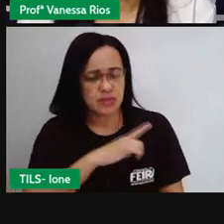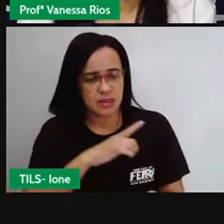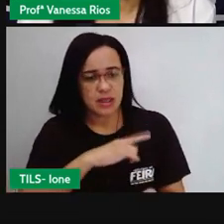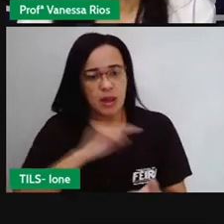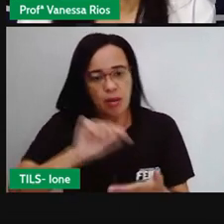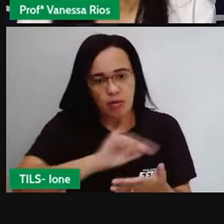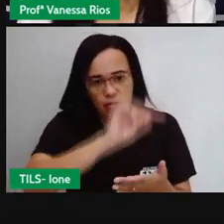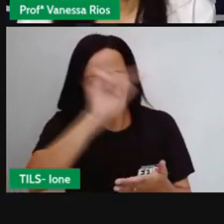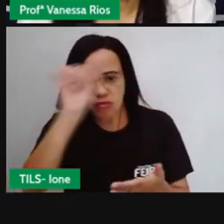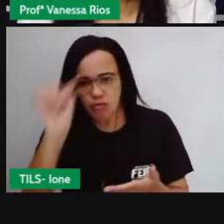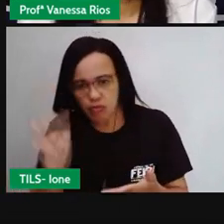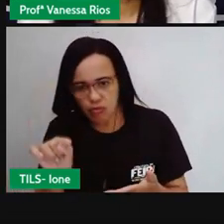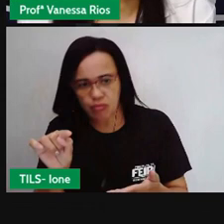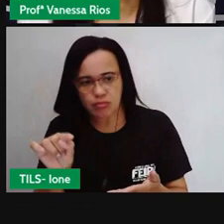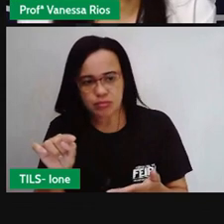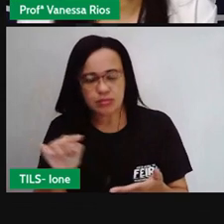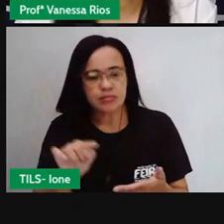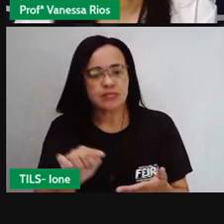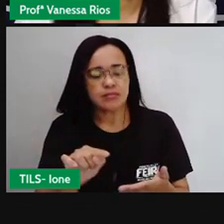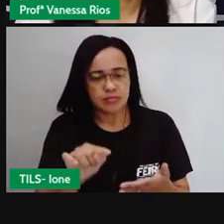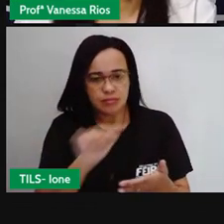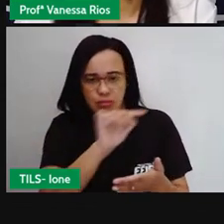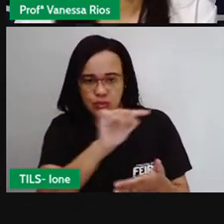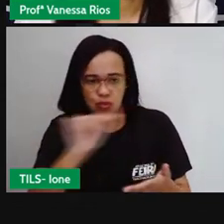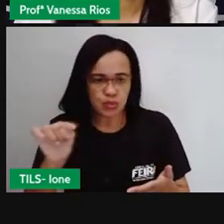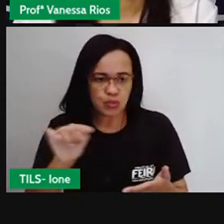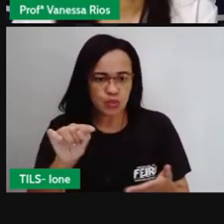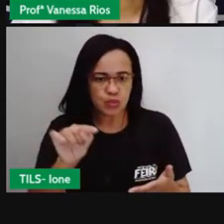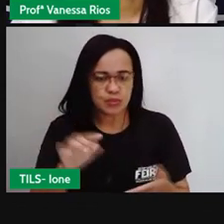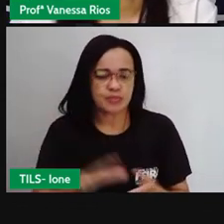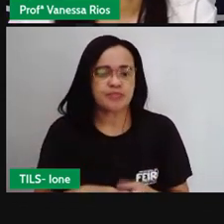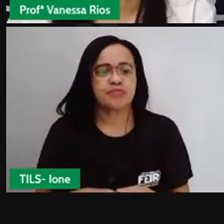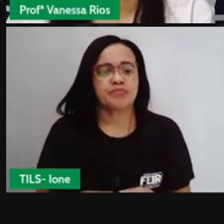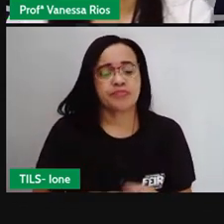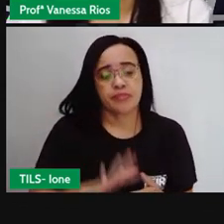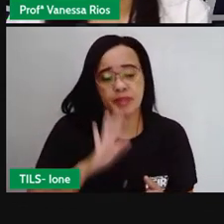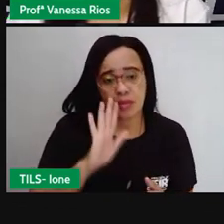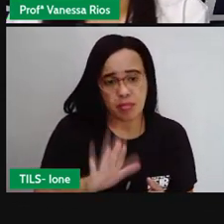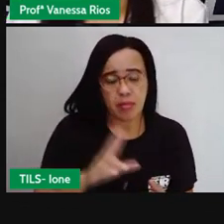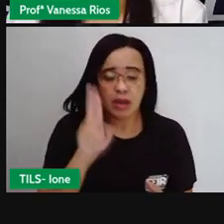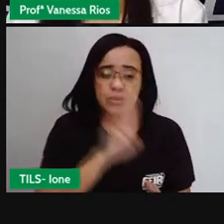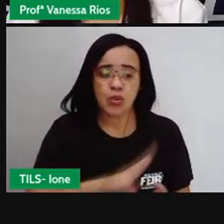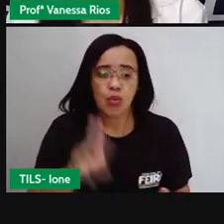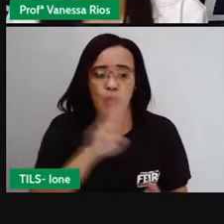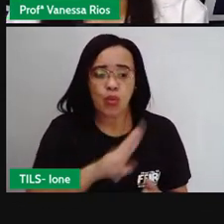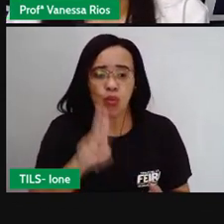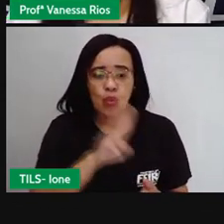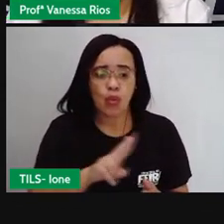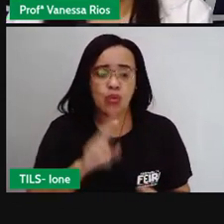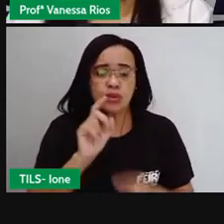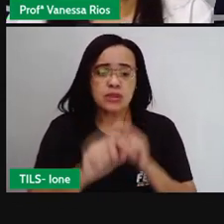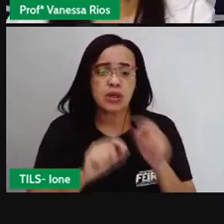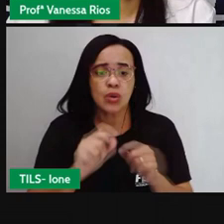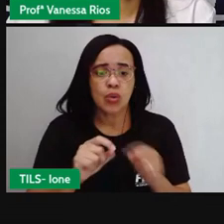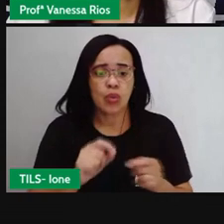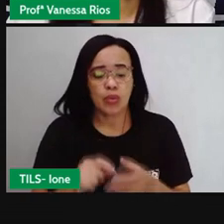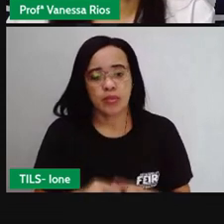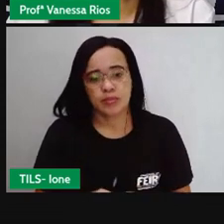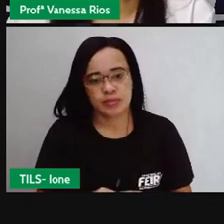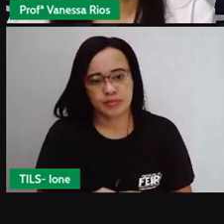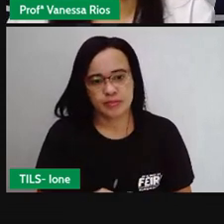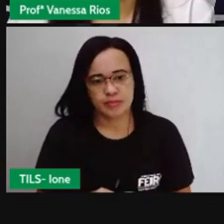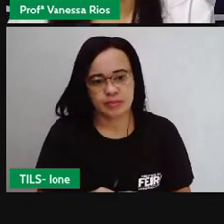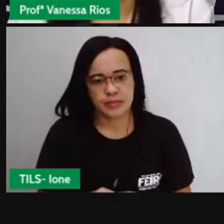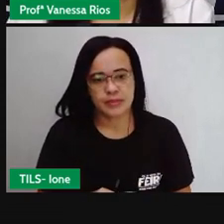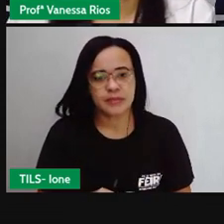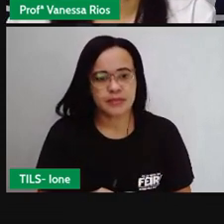um formato de um círculo completo, mas o mais comum é o transferidor ser apresentado nesse formato aqui, ó. Que alguns chamam assim,